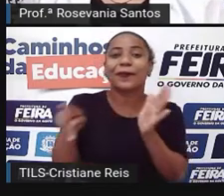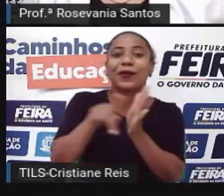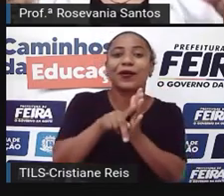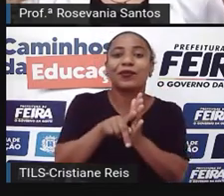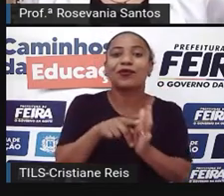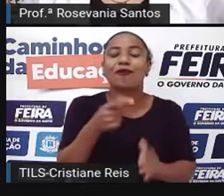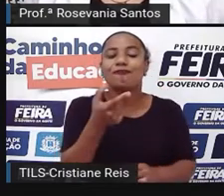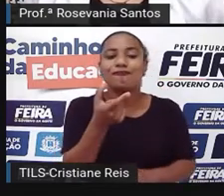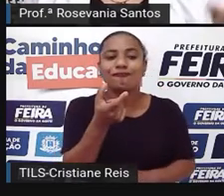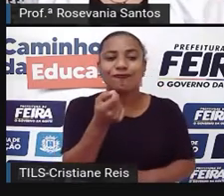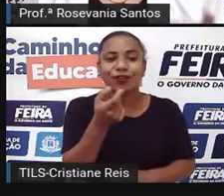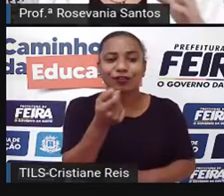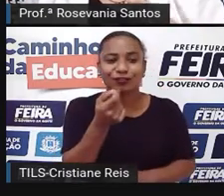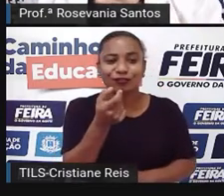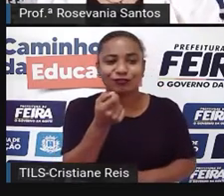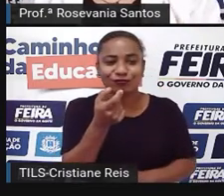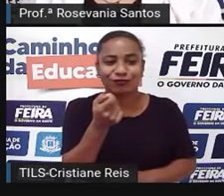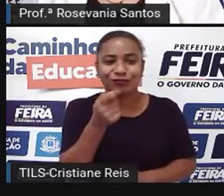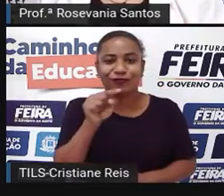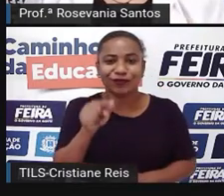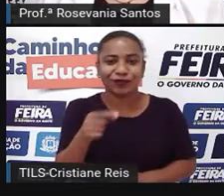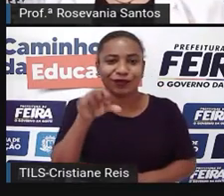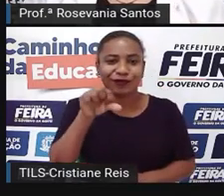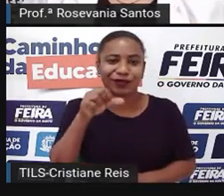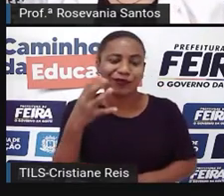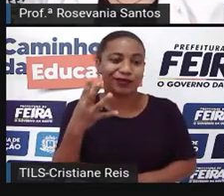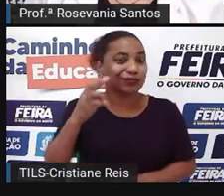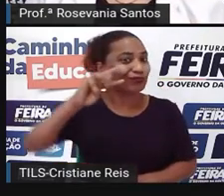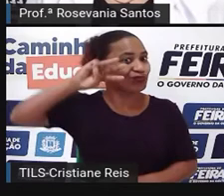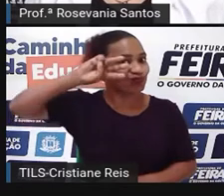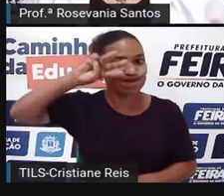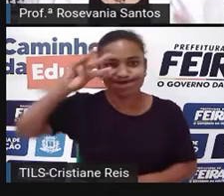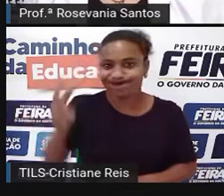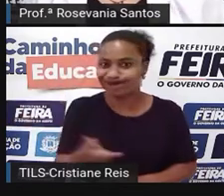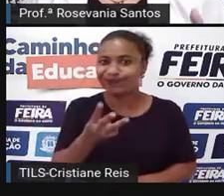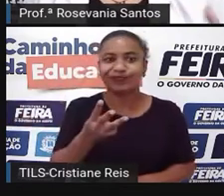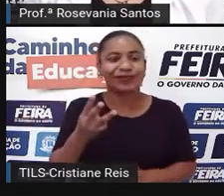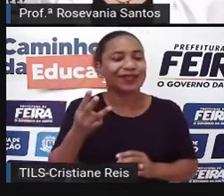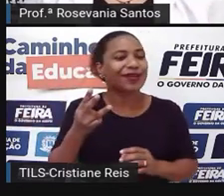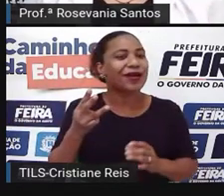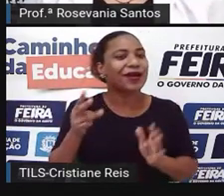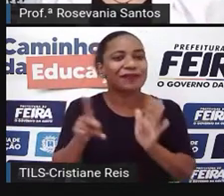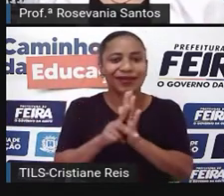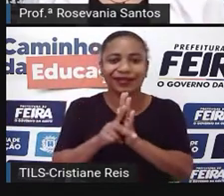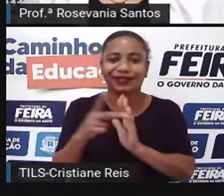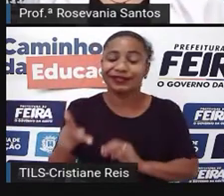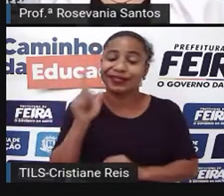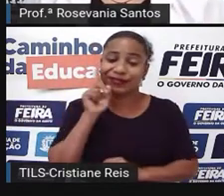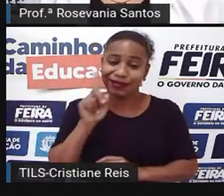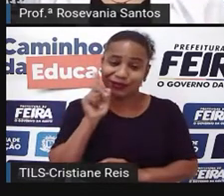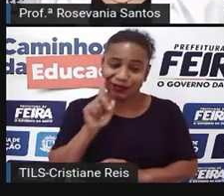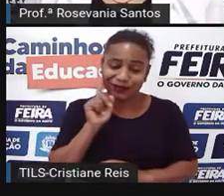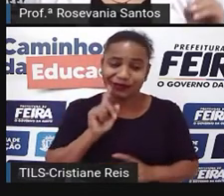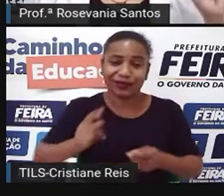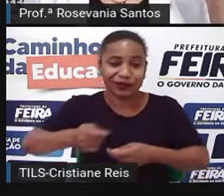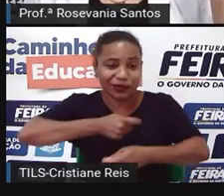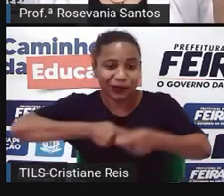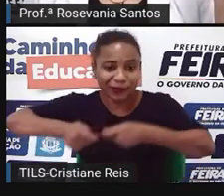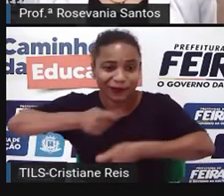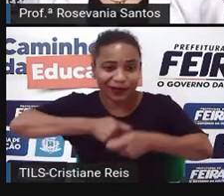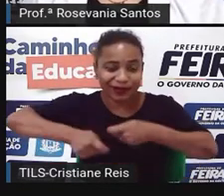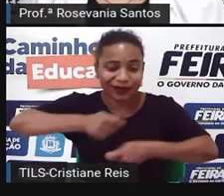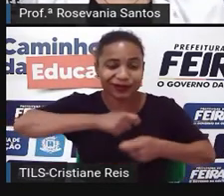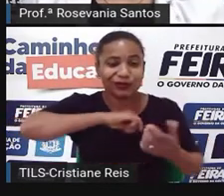economicamente, ele praticamente tem comercialização com o mundo todo, e essa comercialização também, algumas delas